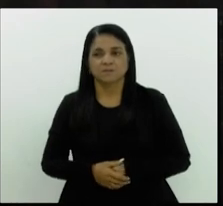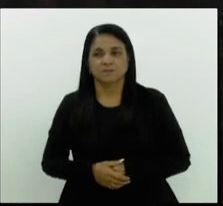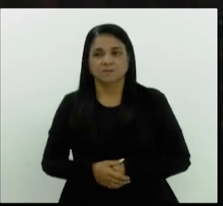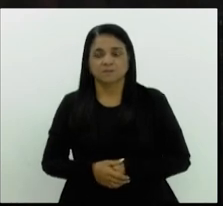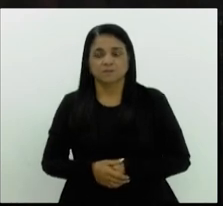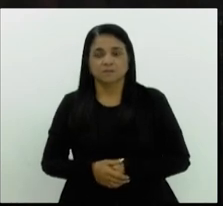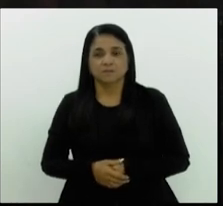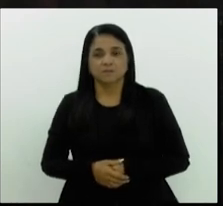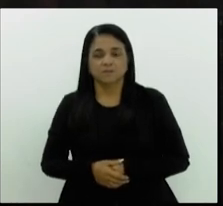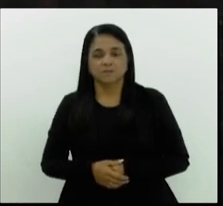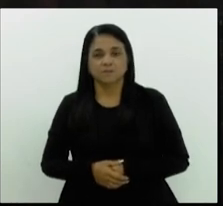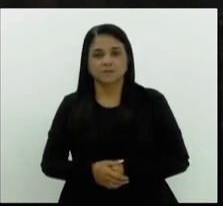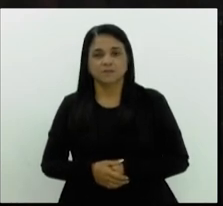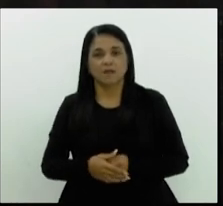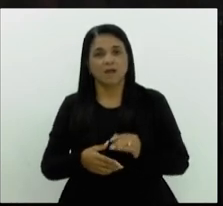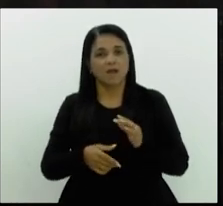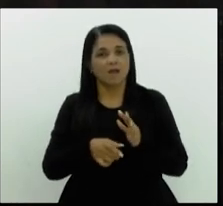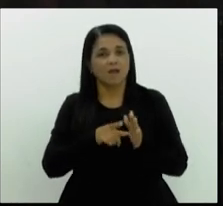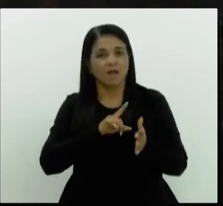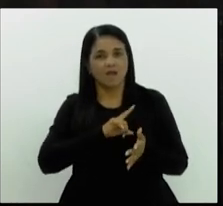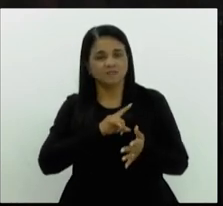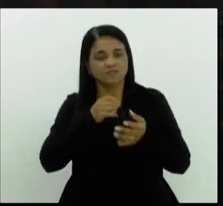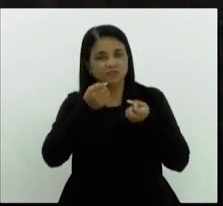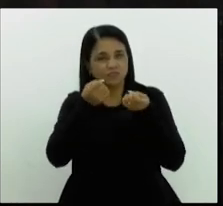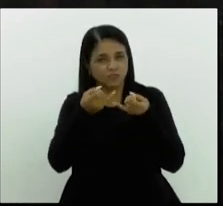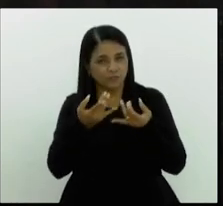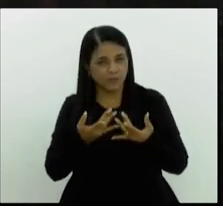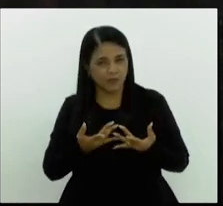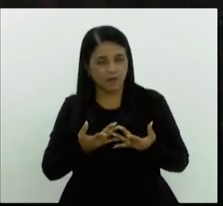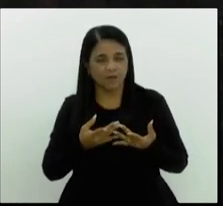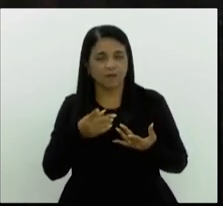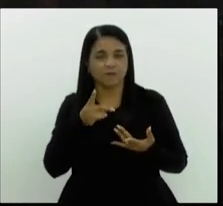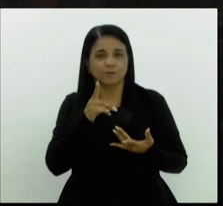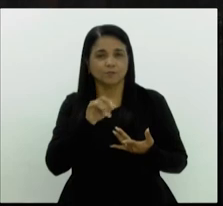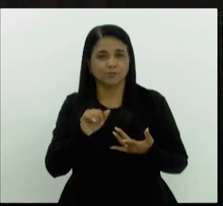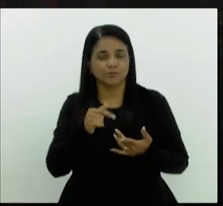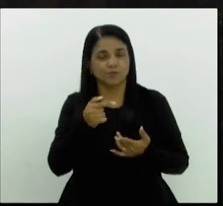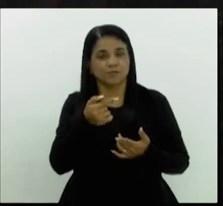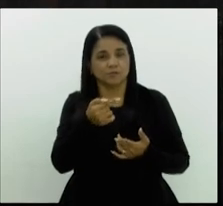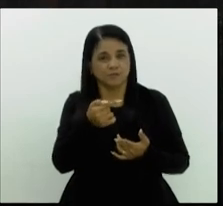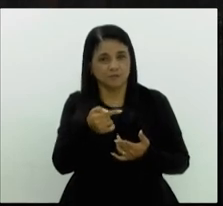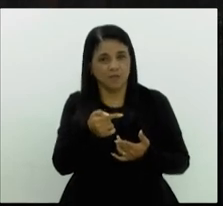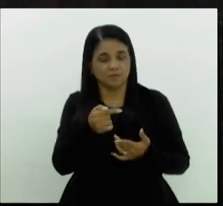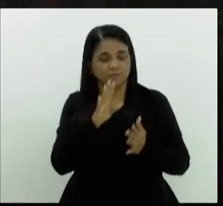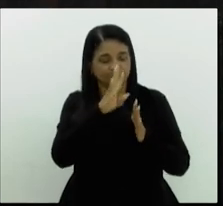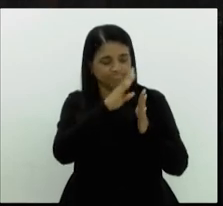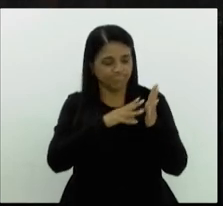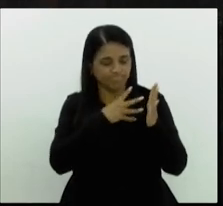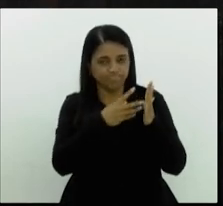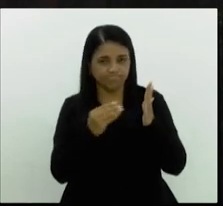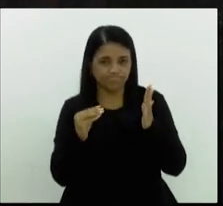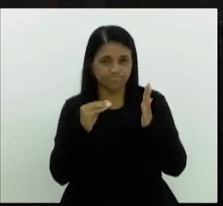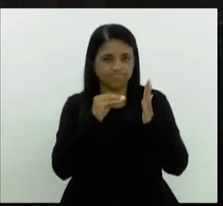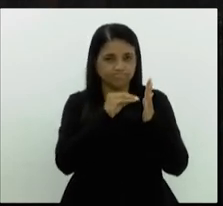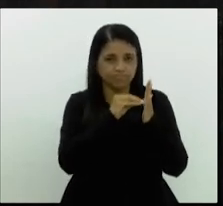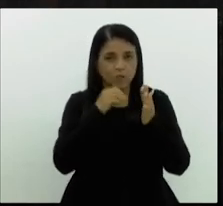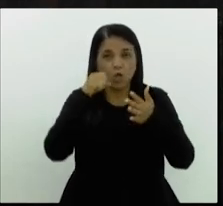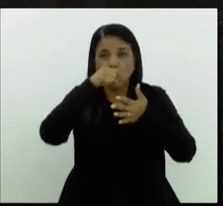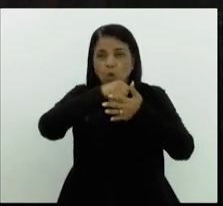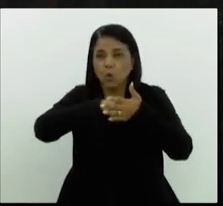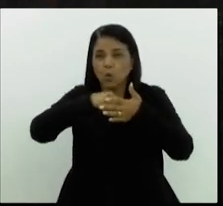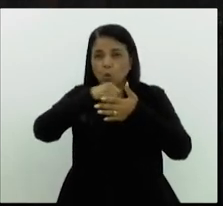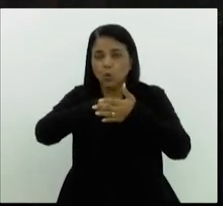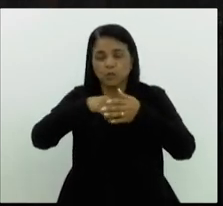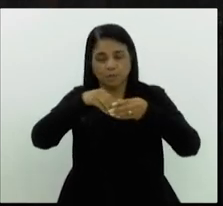Antes de falar de por que que essa é uma data que está oficialmente no calendário da luta pela terra nacional